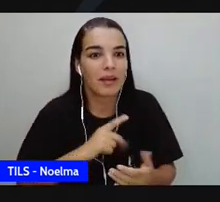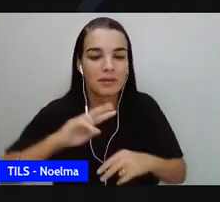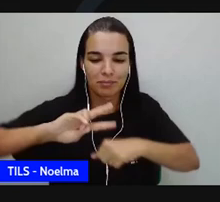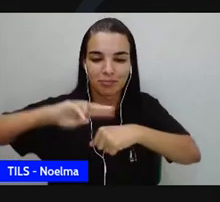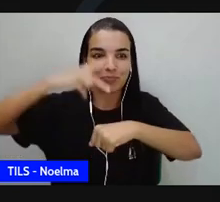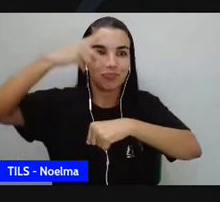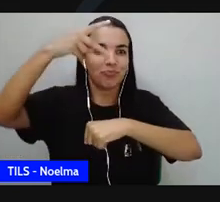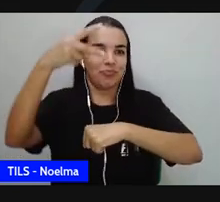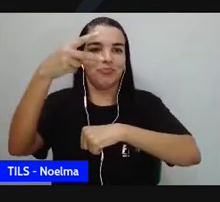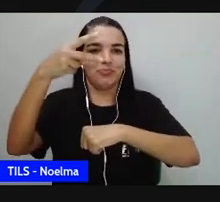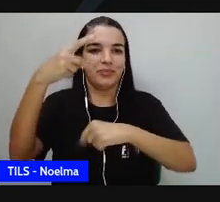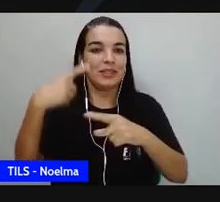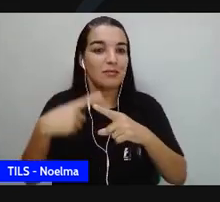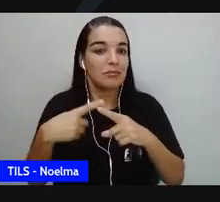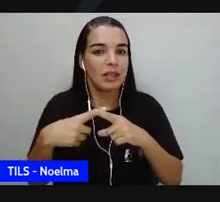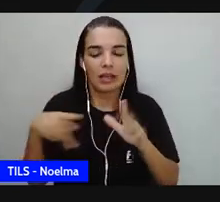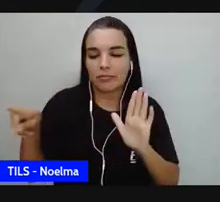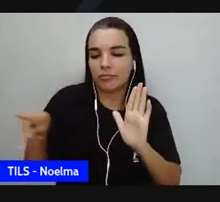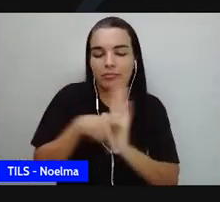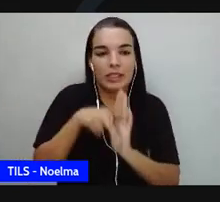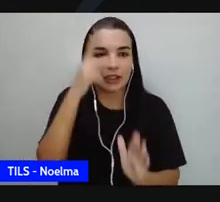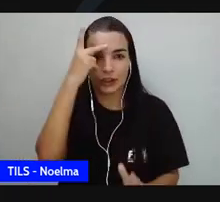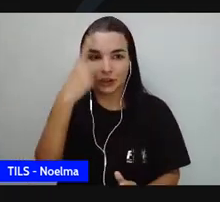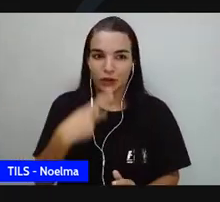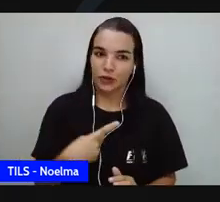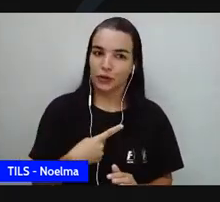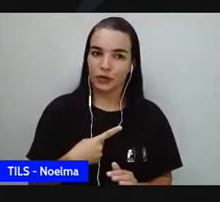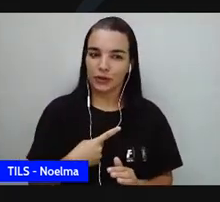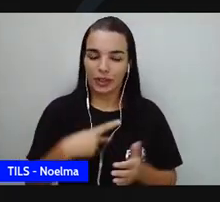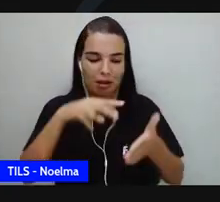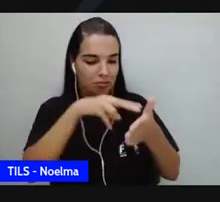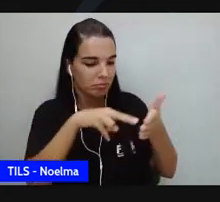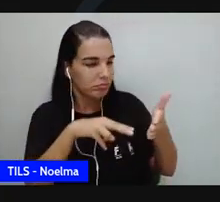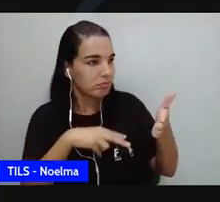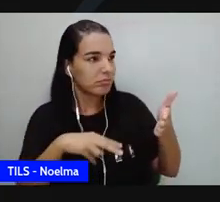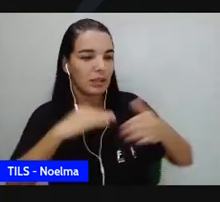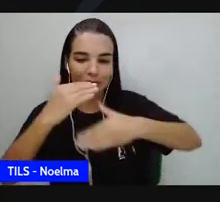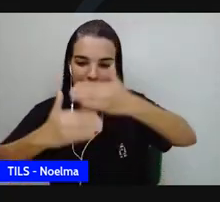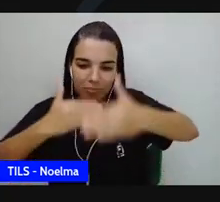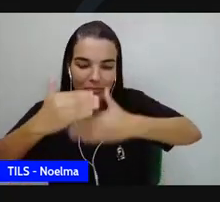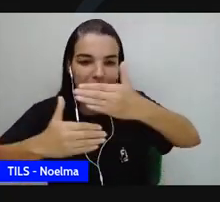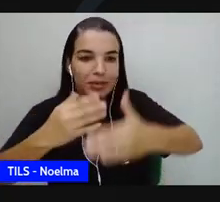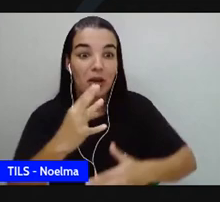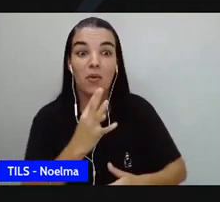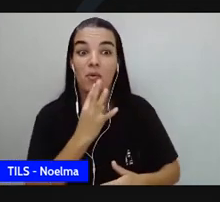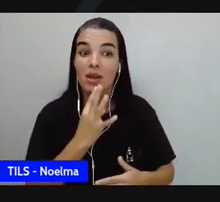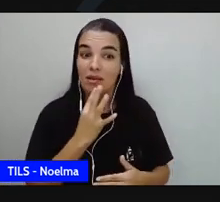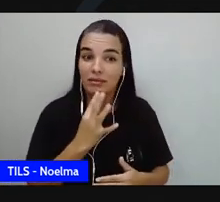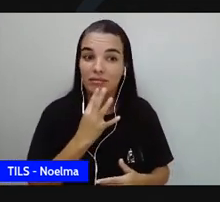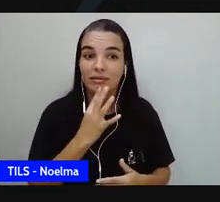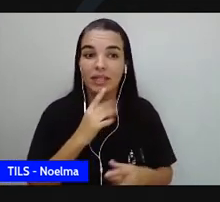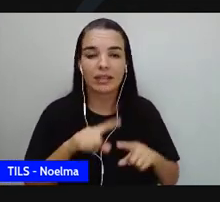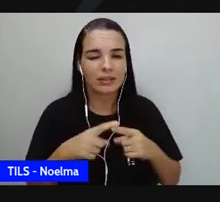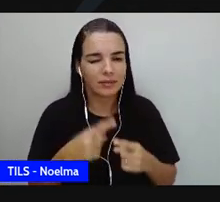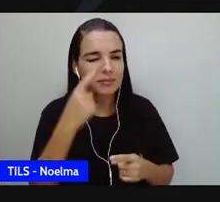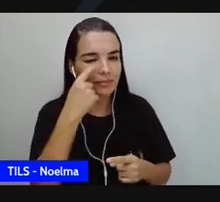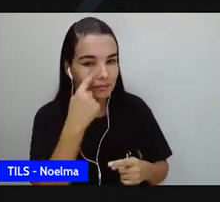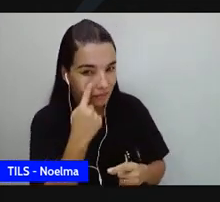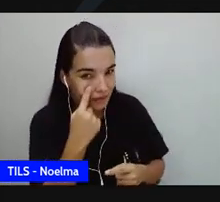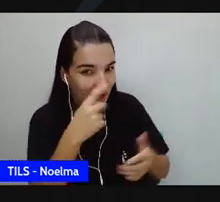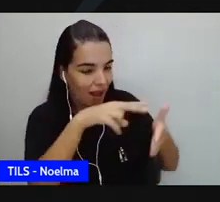ela se tornou uma autodidata, ela gostava de ler e ela foi conhecendo outras coisas. Olha o que a leitura faz com a gente.